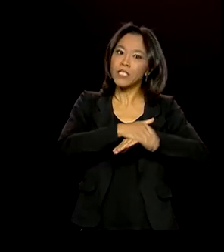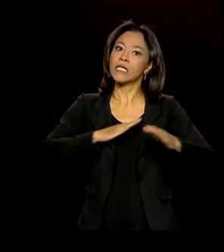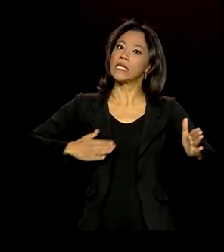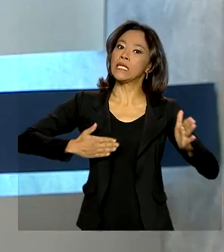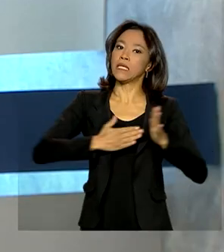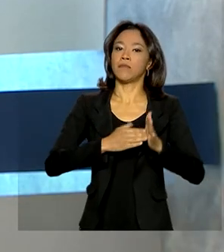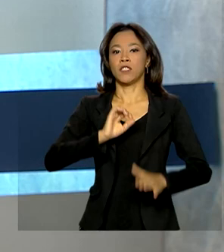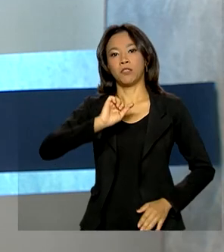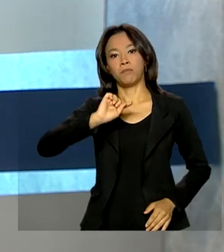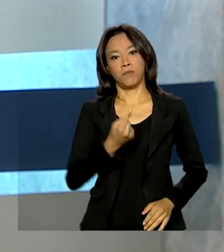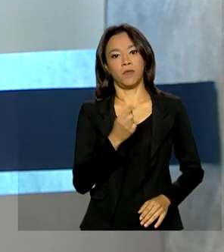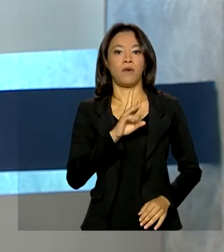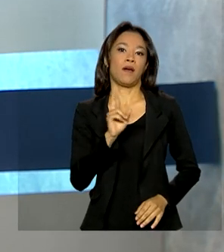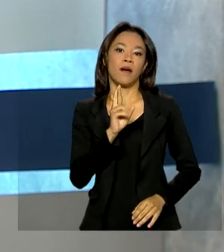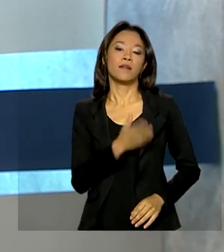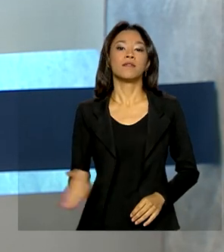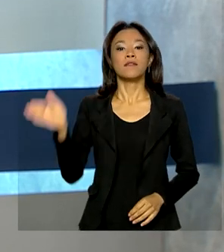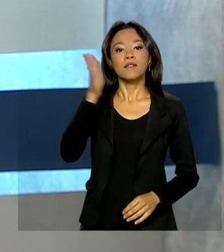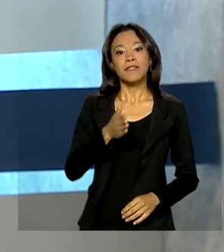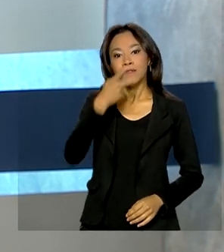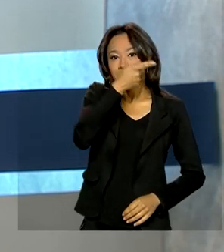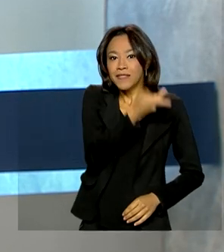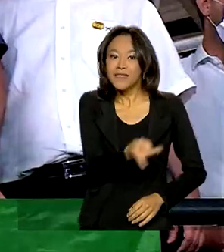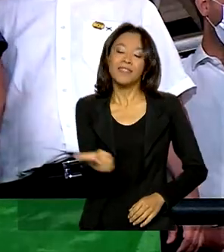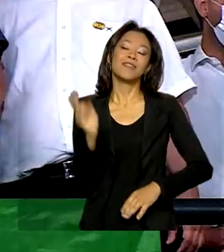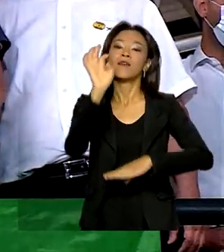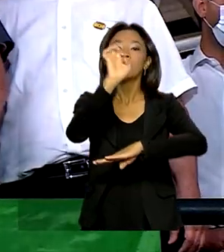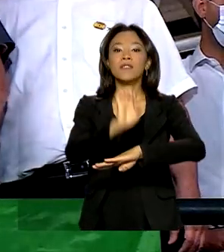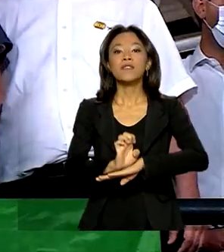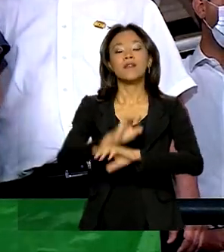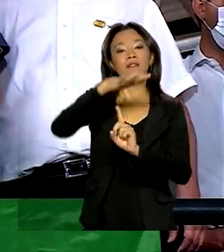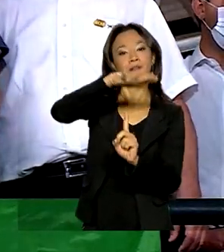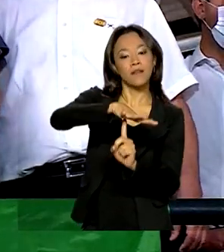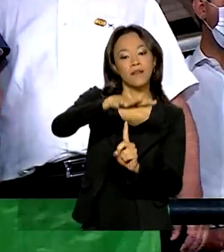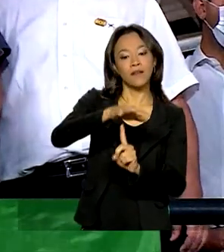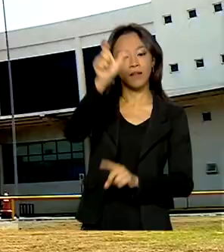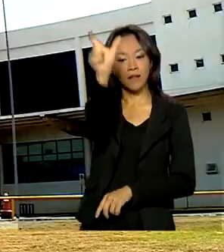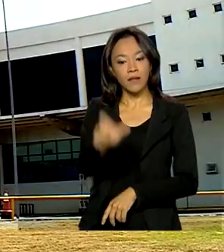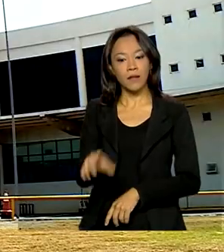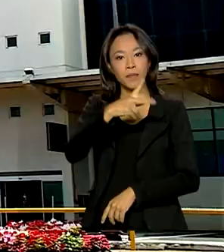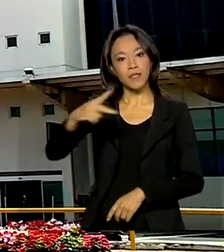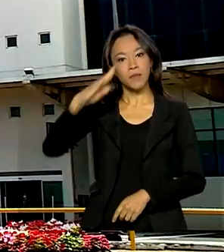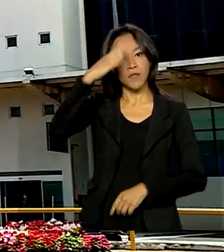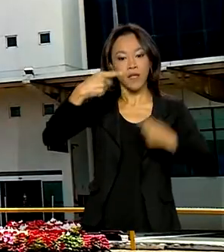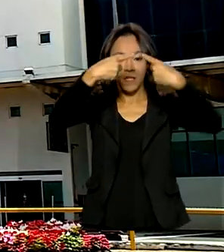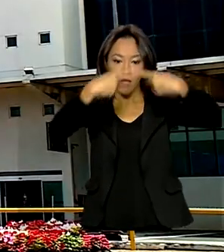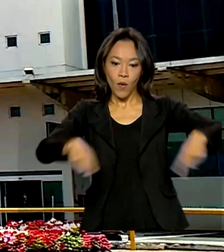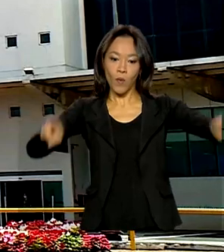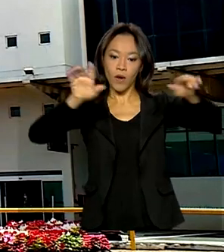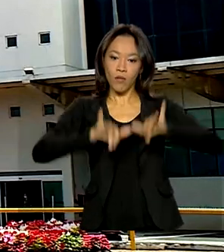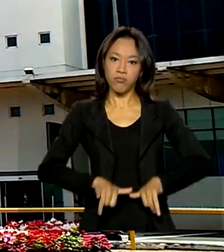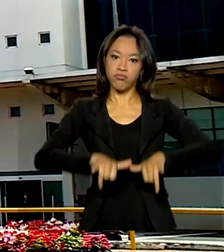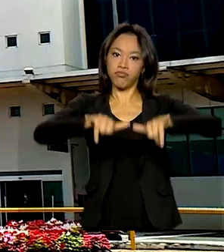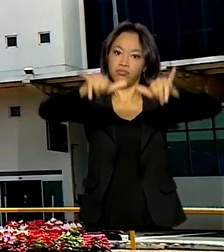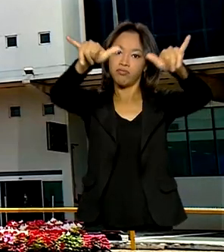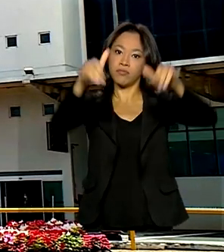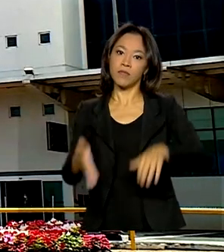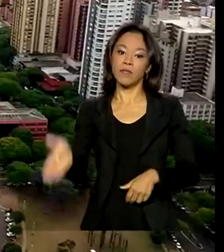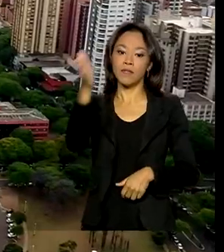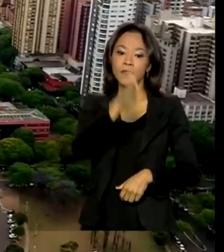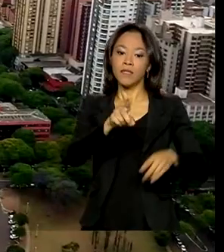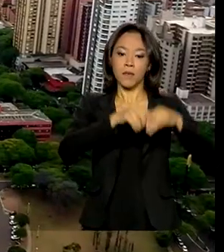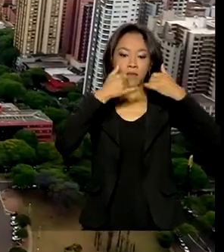reais. Visita ao Paraná. Presidente Jair Bolsonaro inaugura obras em aeroporto e uma central